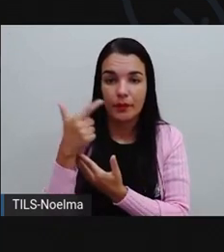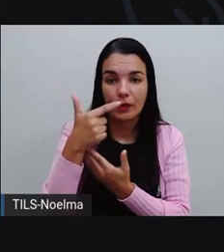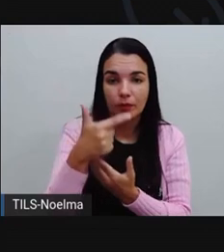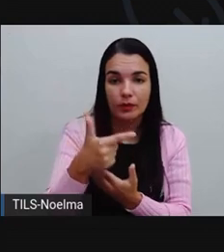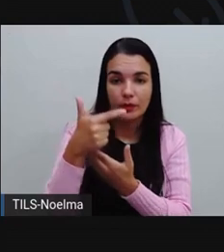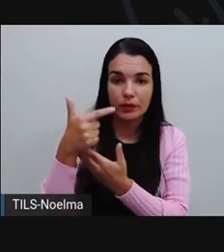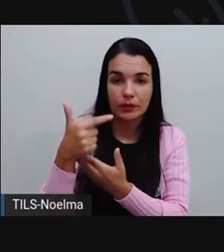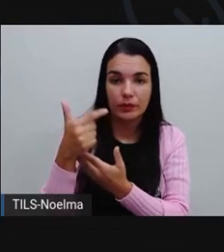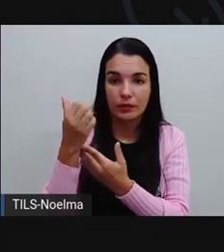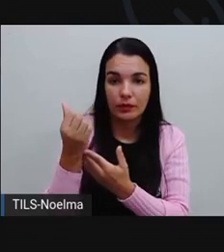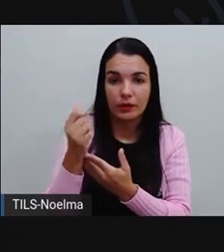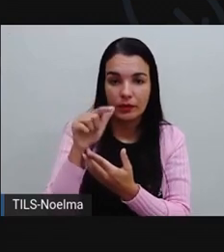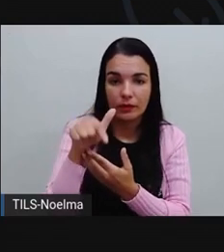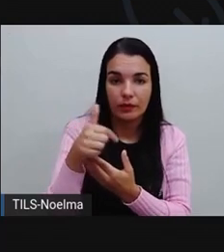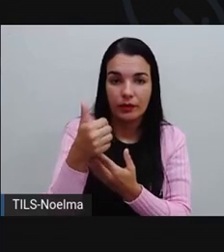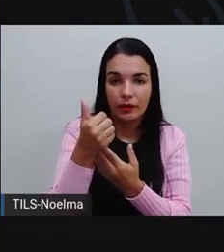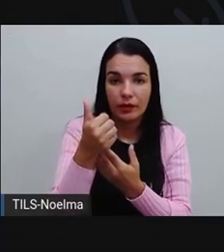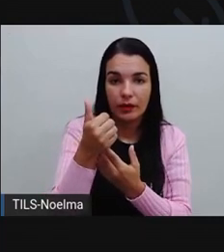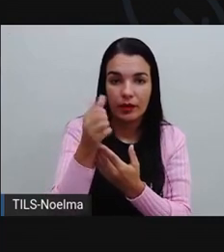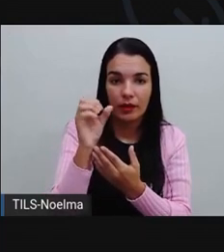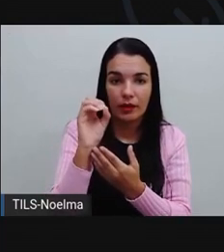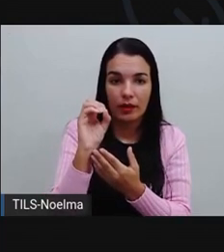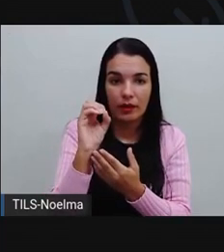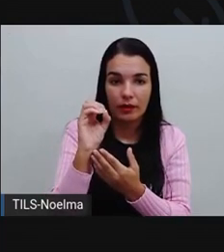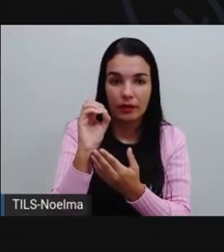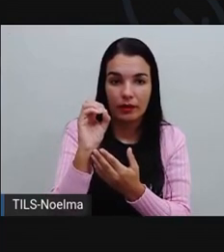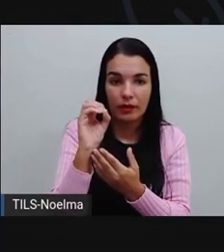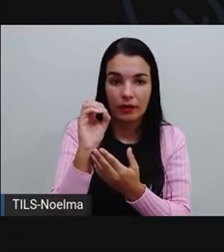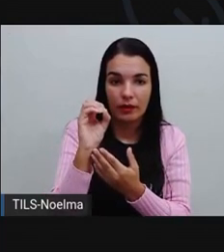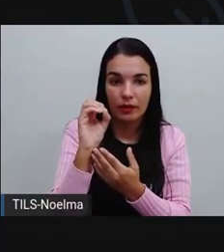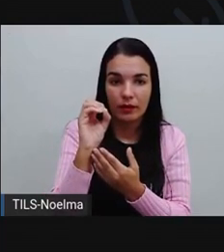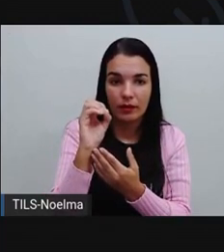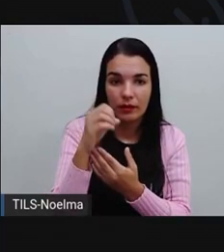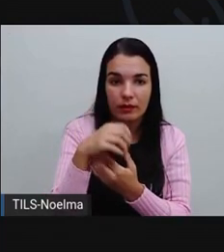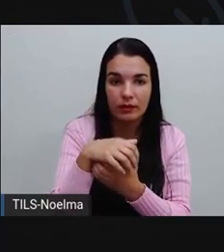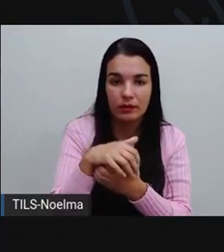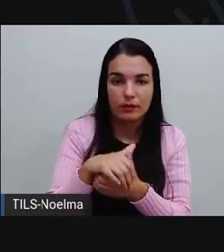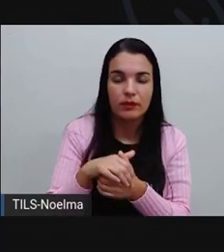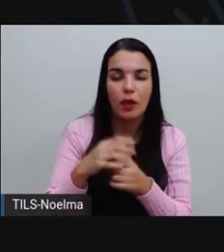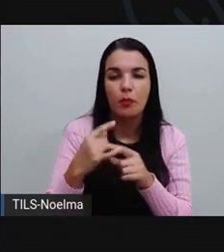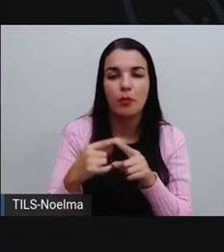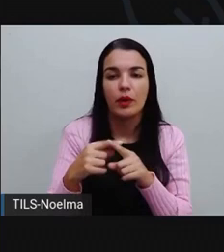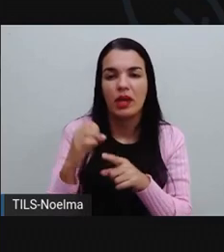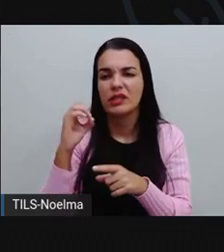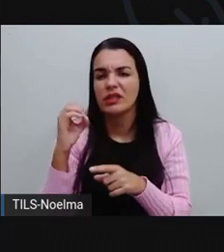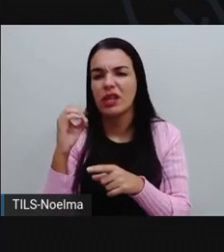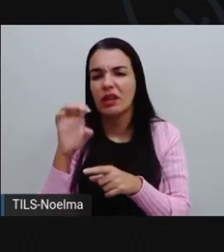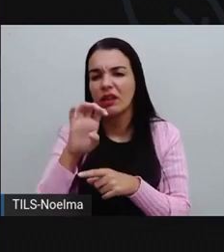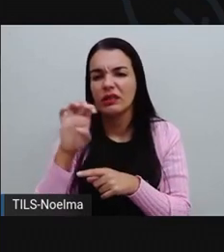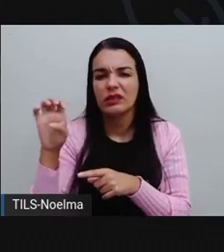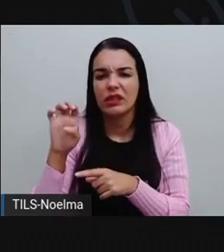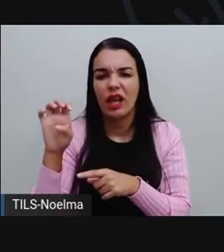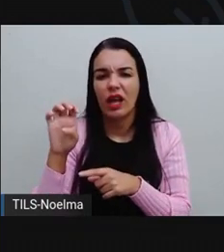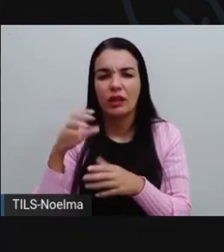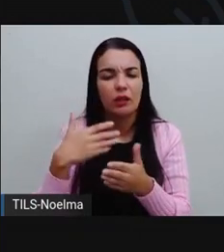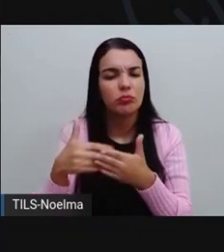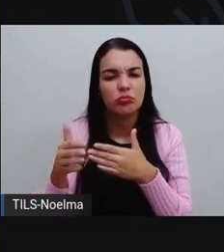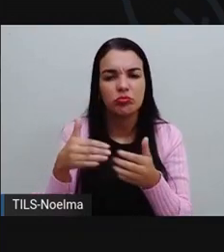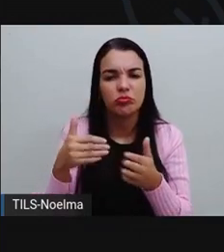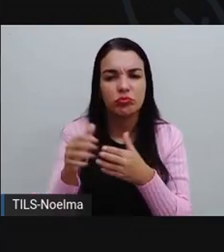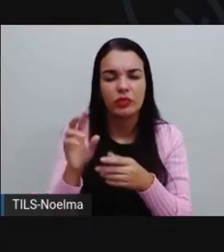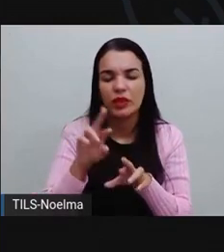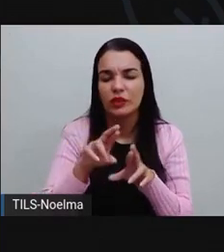226,10 ou 226,1, né? Já que 0 à esquerda aí, nesse caso aqui,